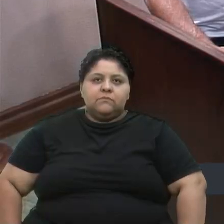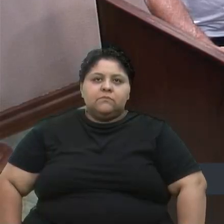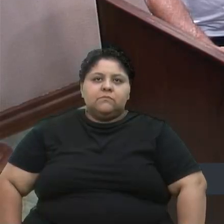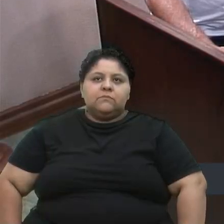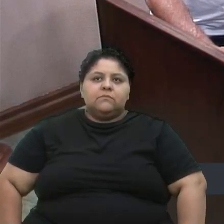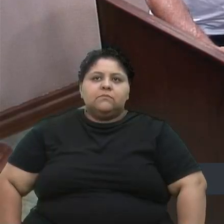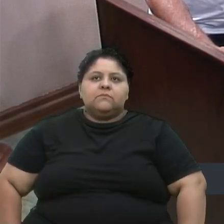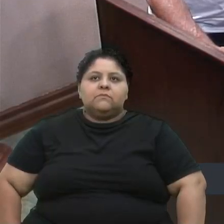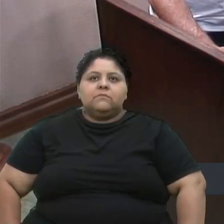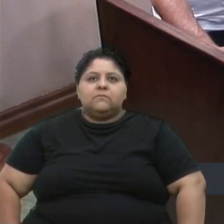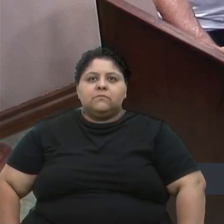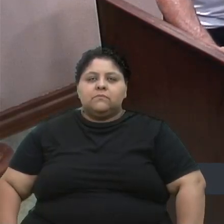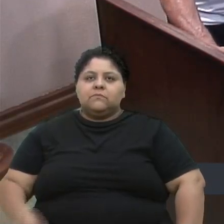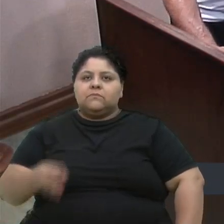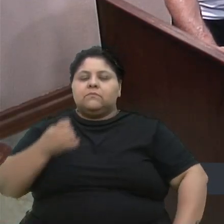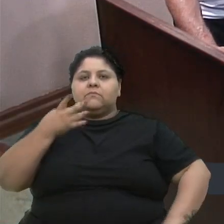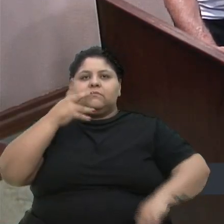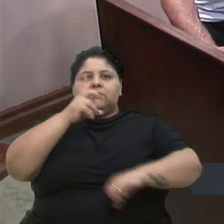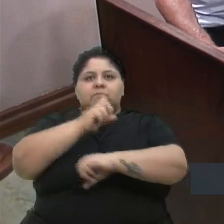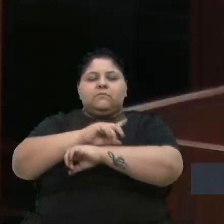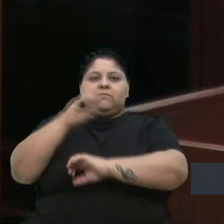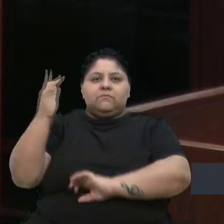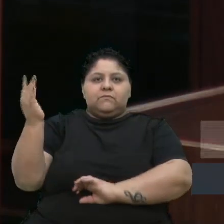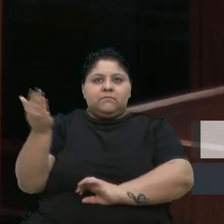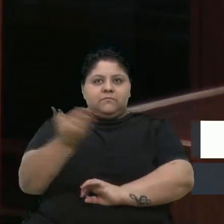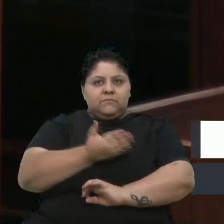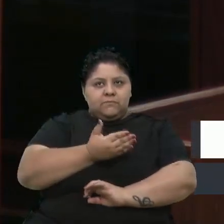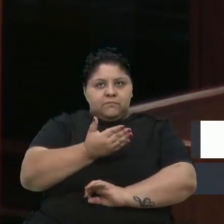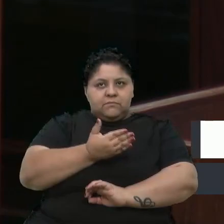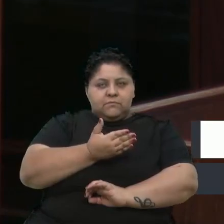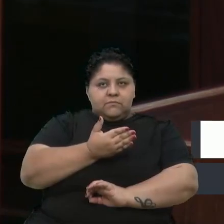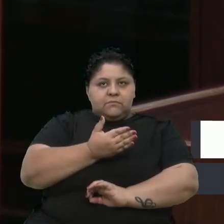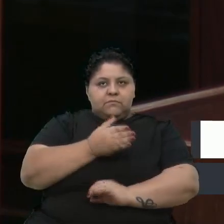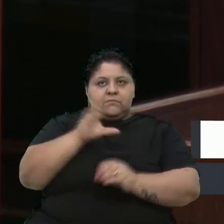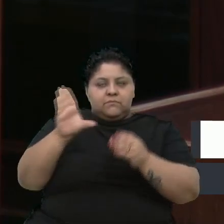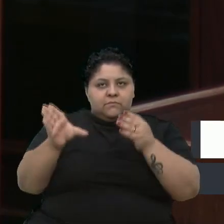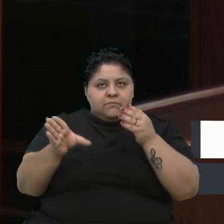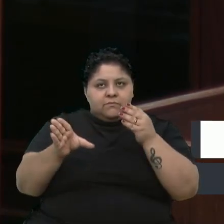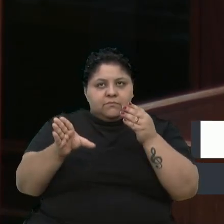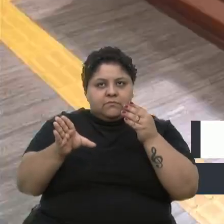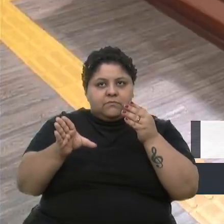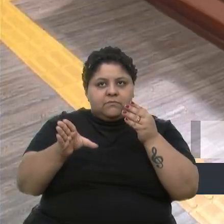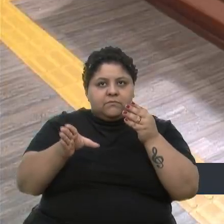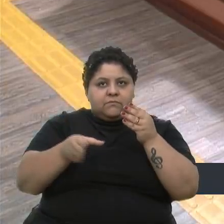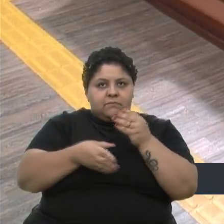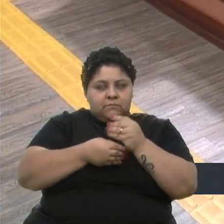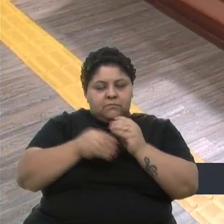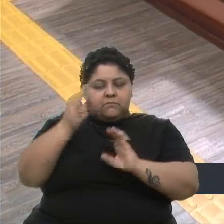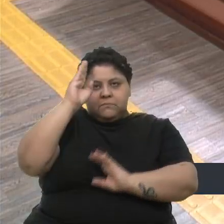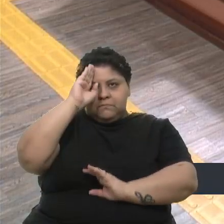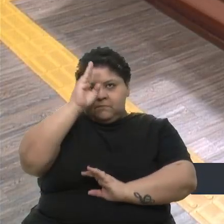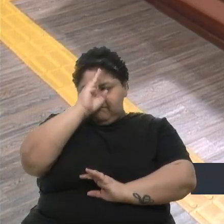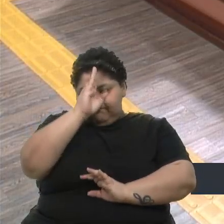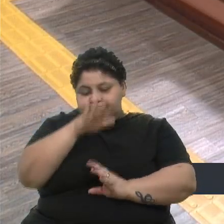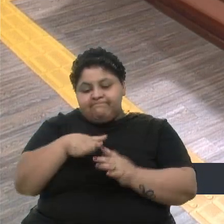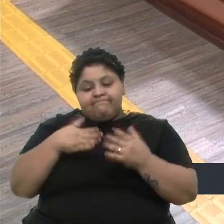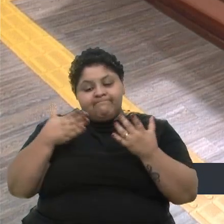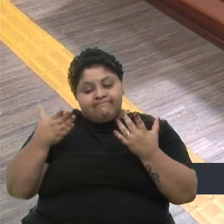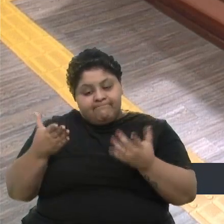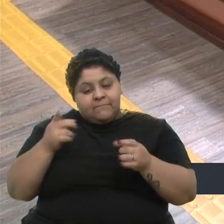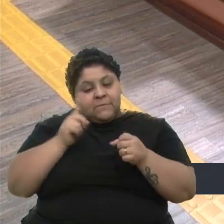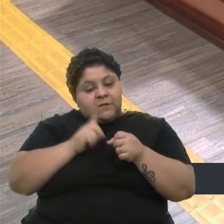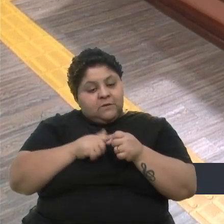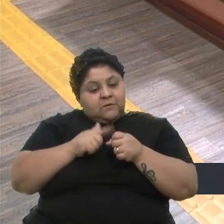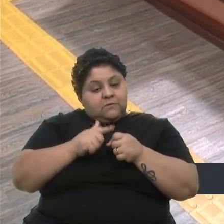Bom dia, presidente, bom dia aos colegas, a sua parte, vereador. Obrigado, vereador Xuxa. Pois é, uma cidade que